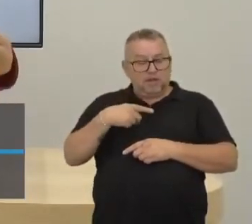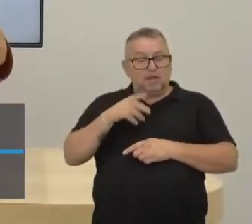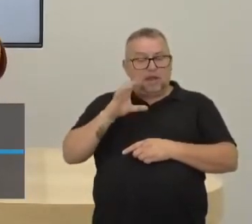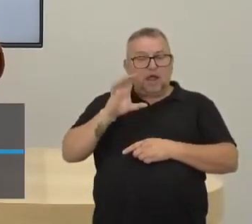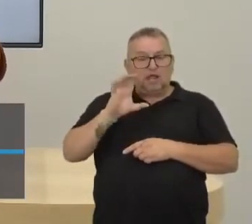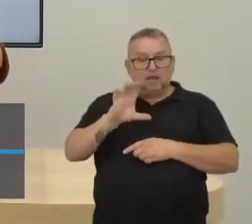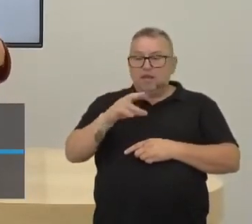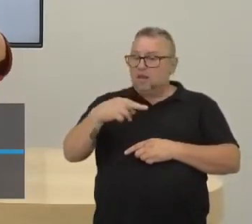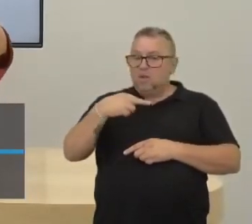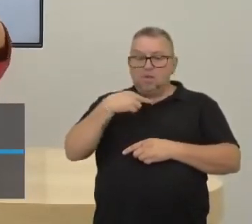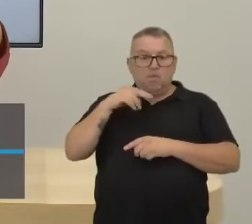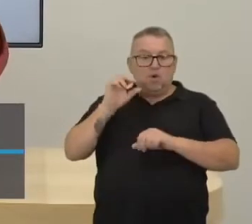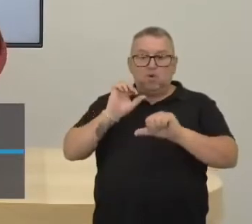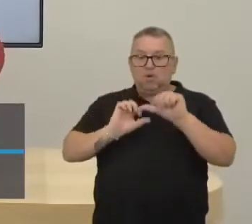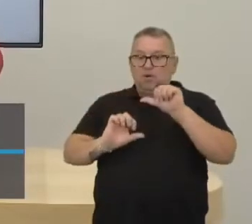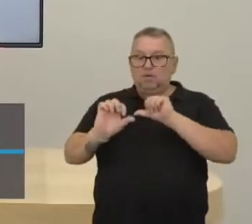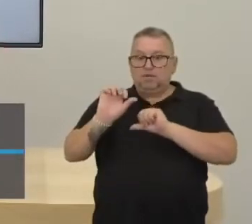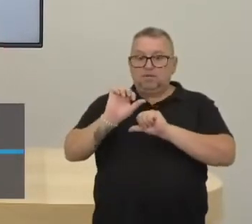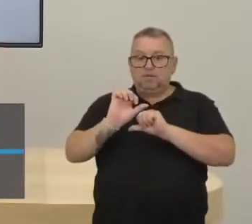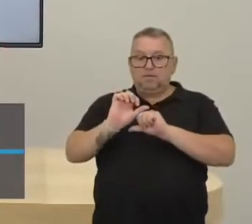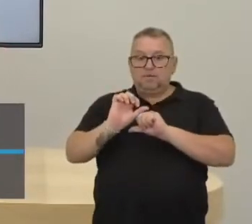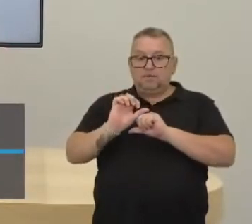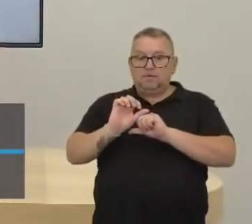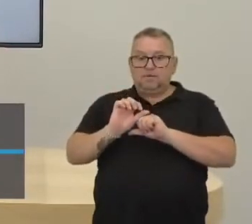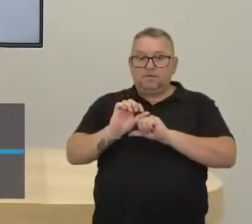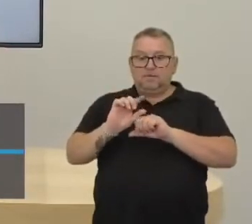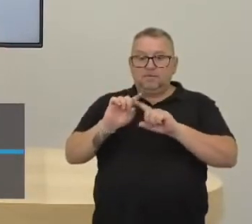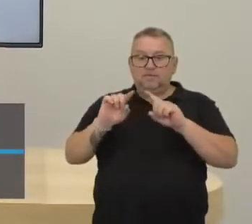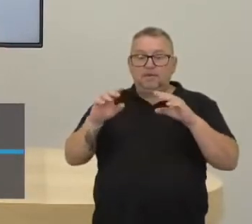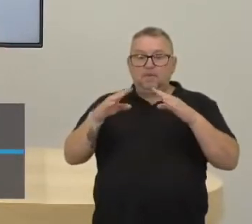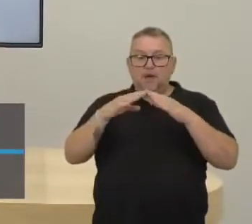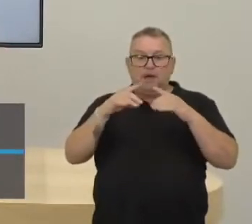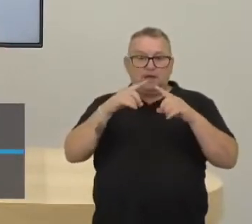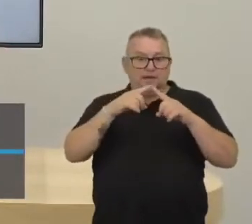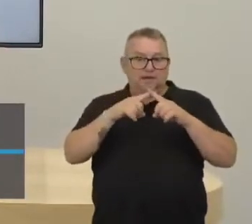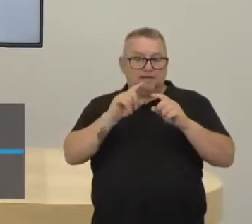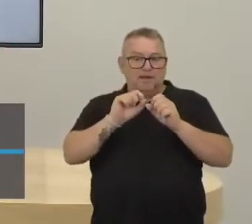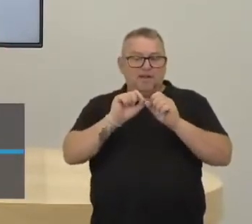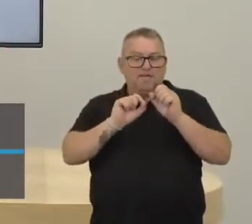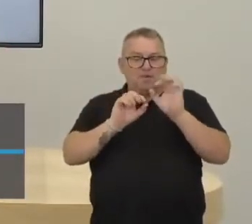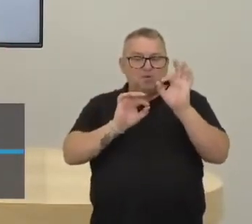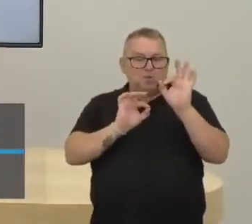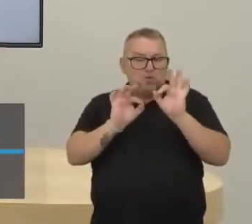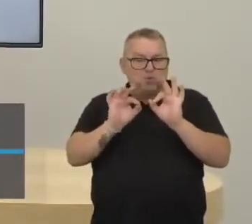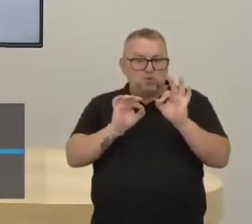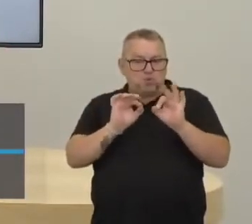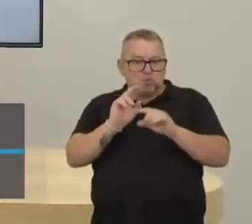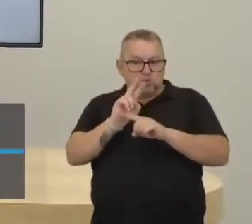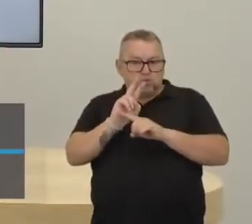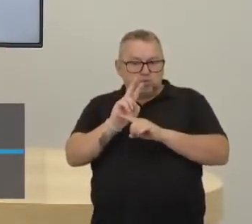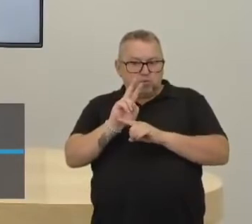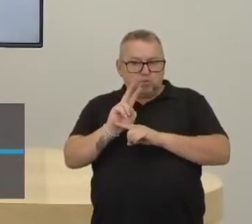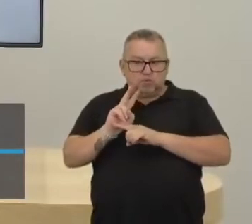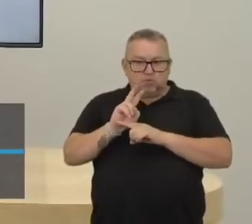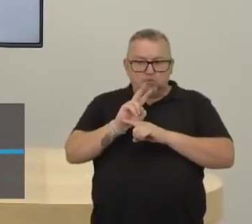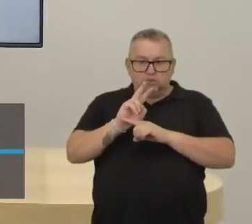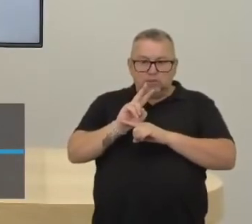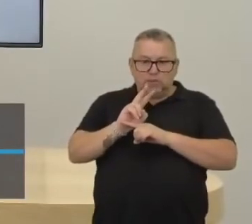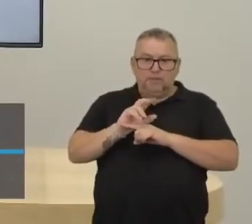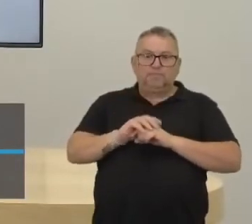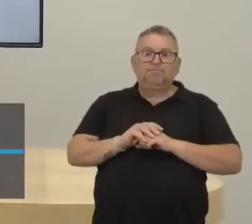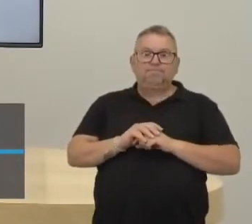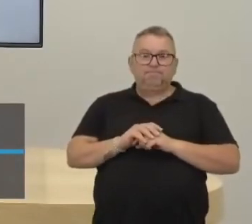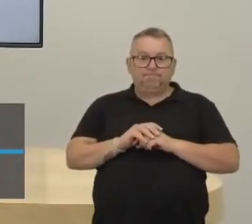Essa é a forma correta. como tem que ser. Então, a igreja, ela faz essa regulação, essa manutenção da ordem